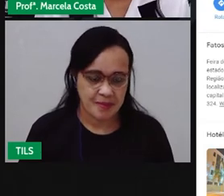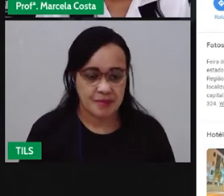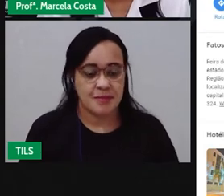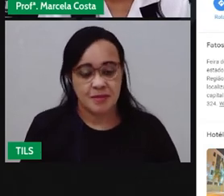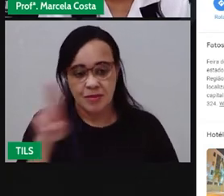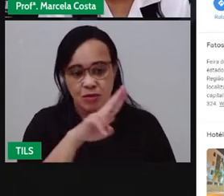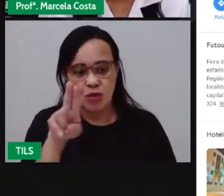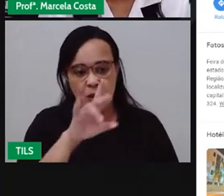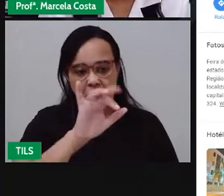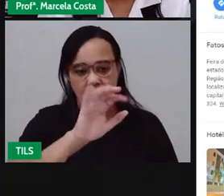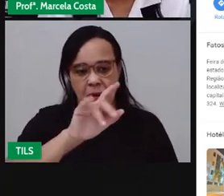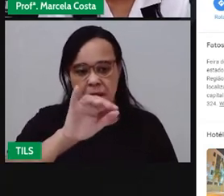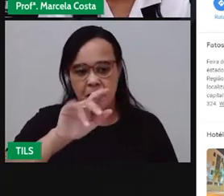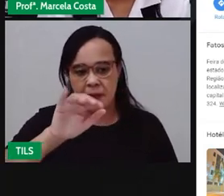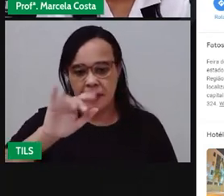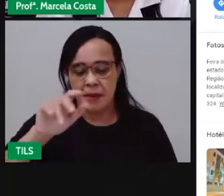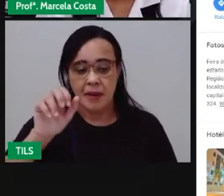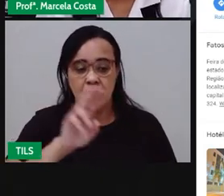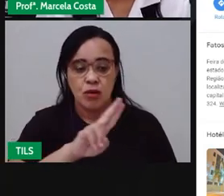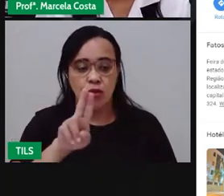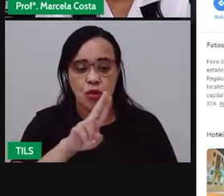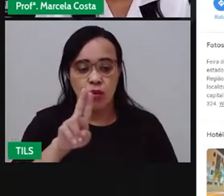Vou digitar aqui. Parque.